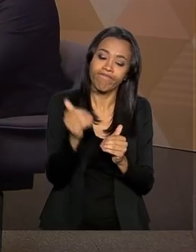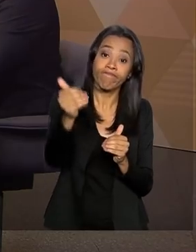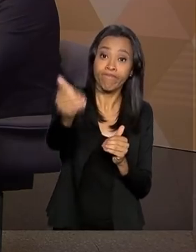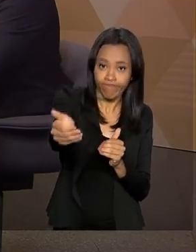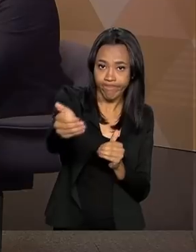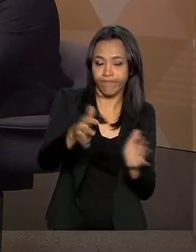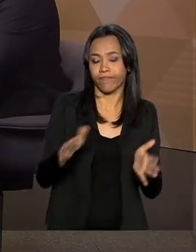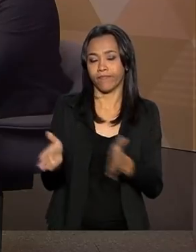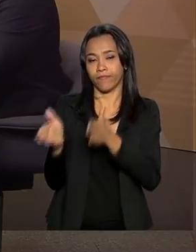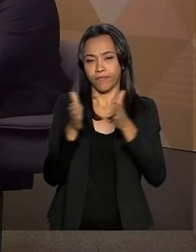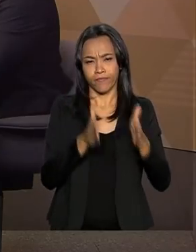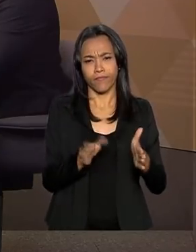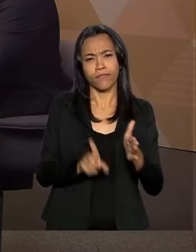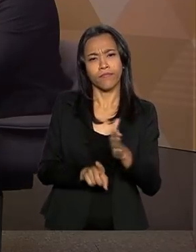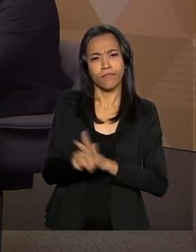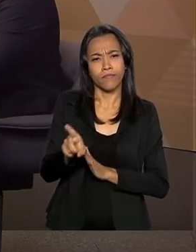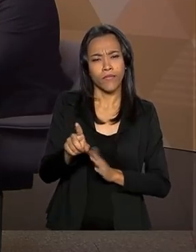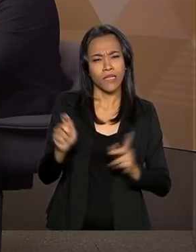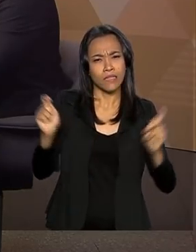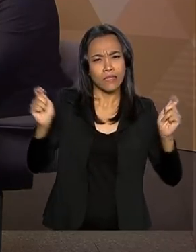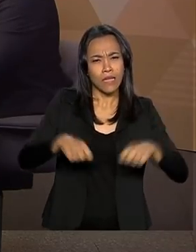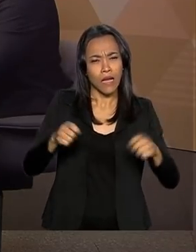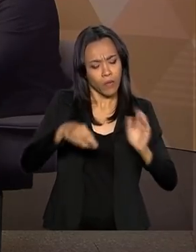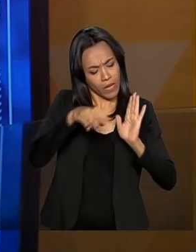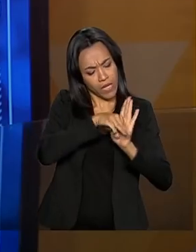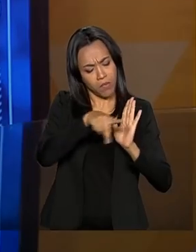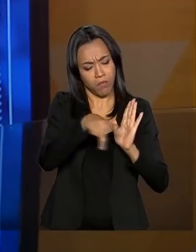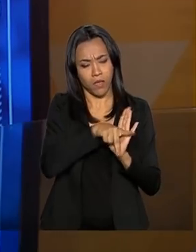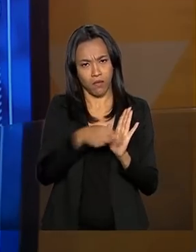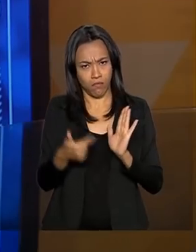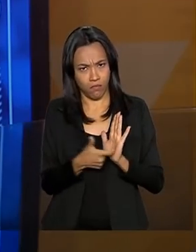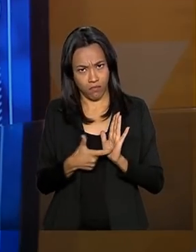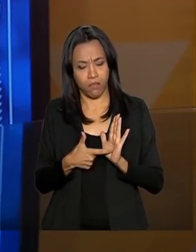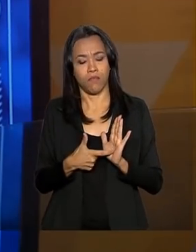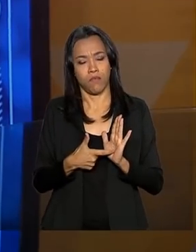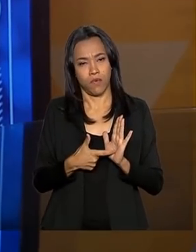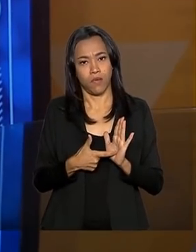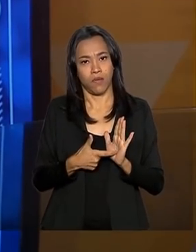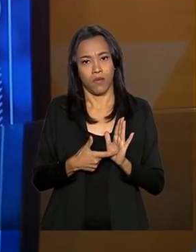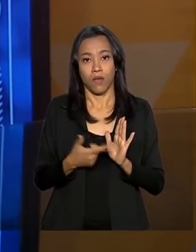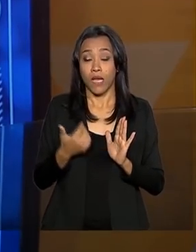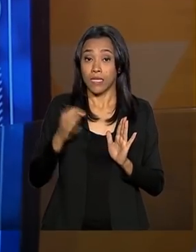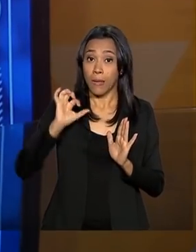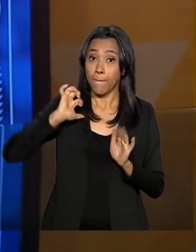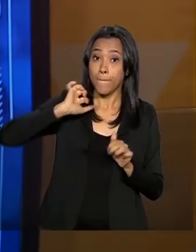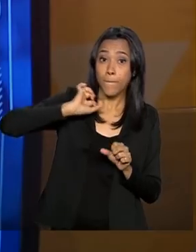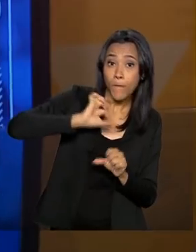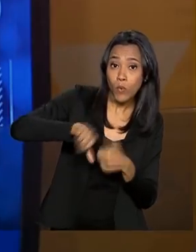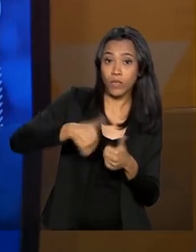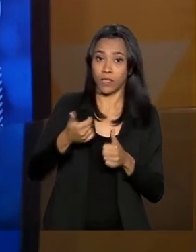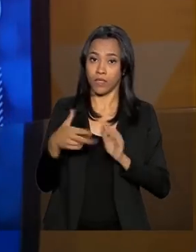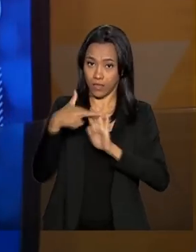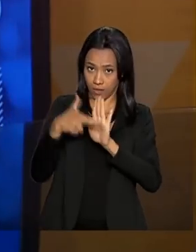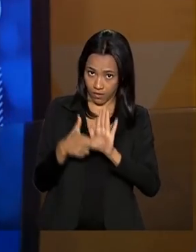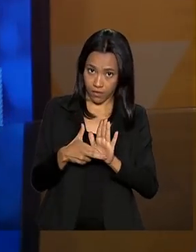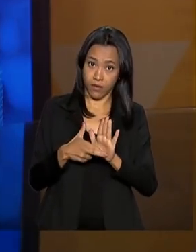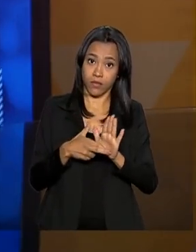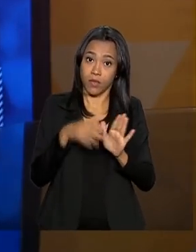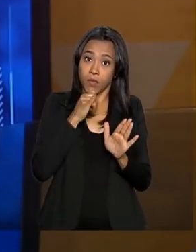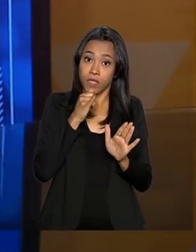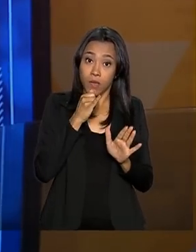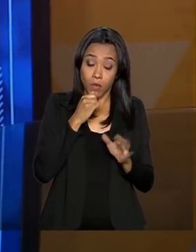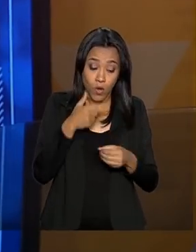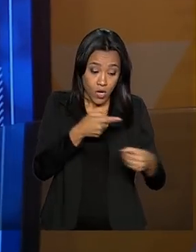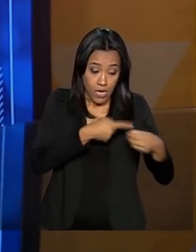é possível a gente prever que com a medida provisória e essa, diríamos, mudança no marco regulatório, regiões que têm